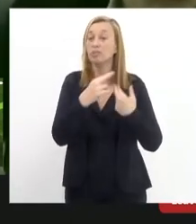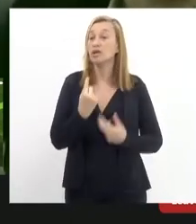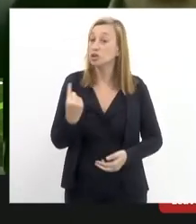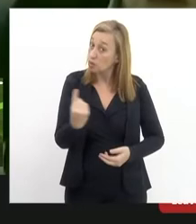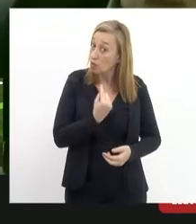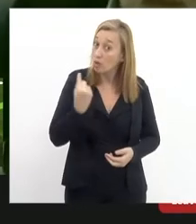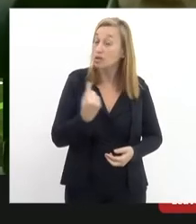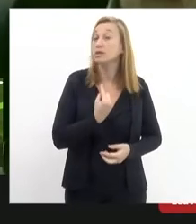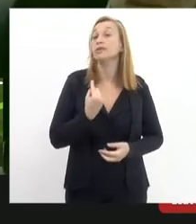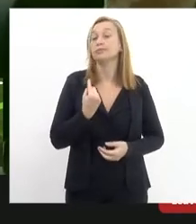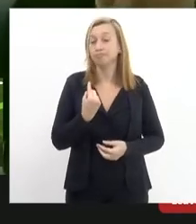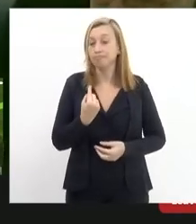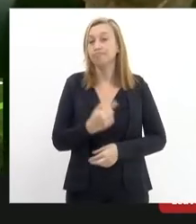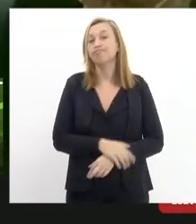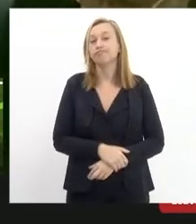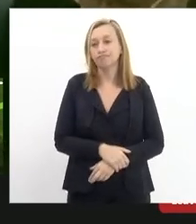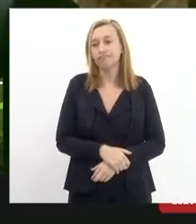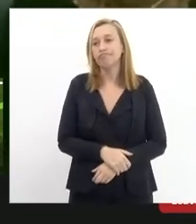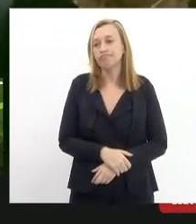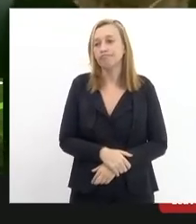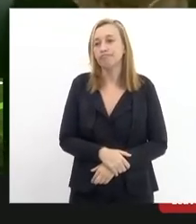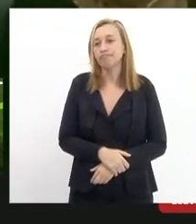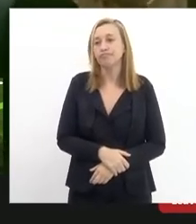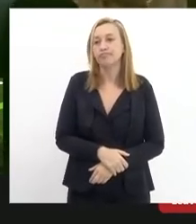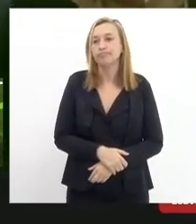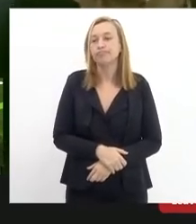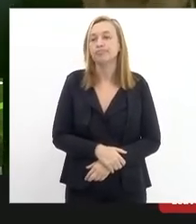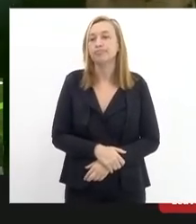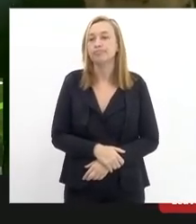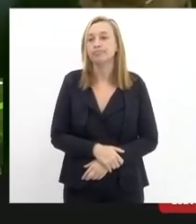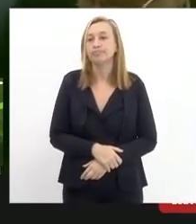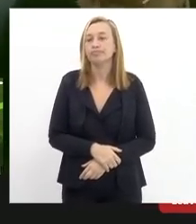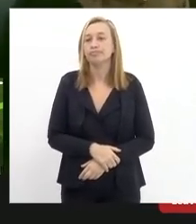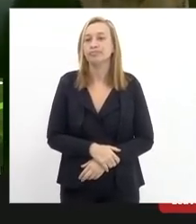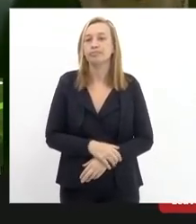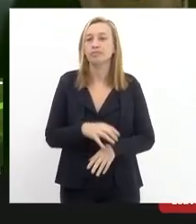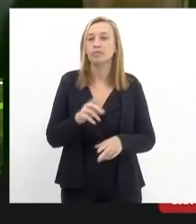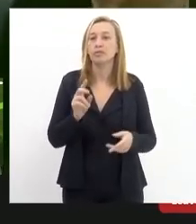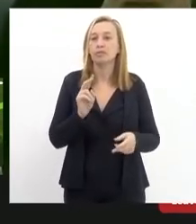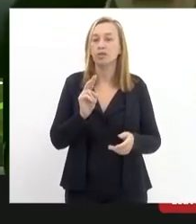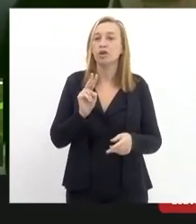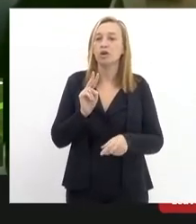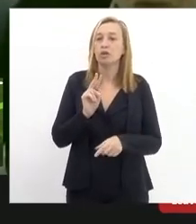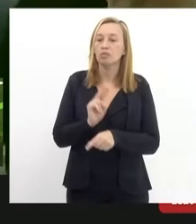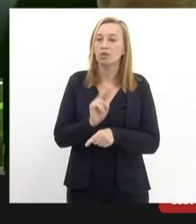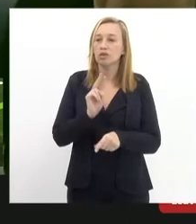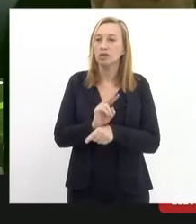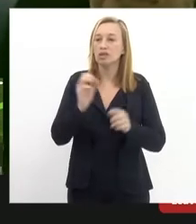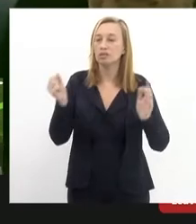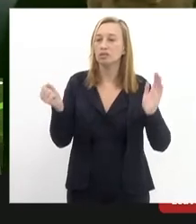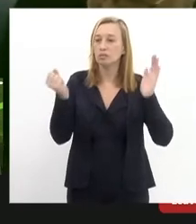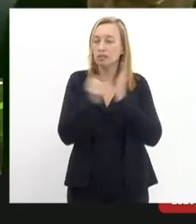a nossa responsabilidade que é a preservação do patrimônio com relação